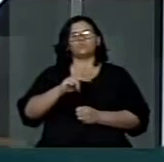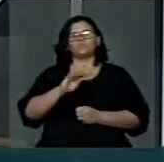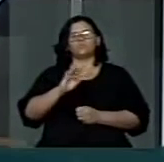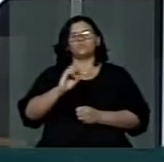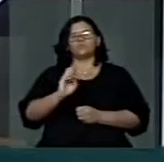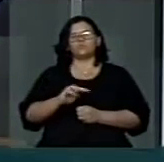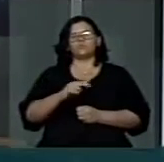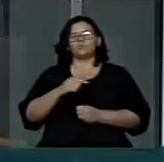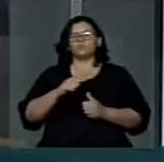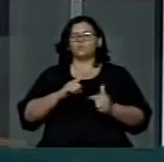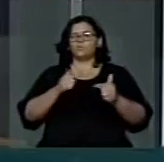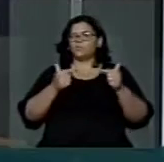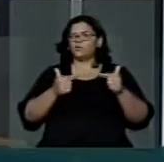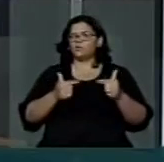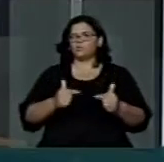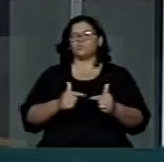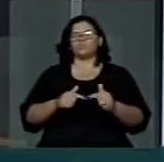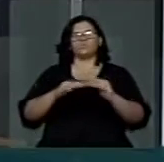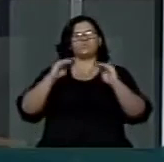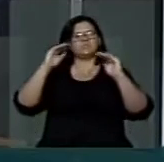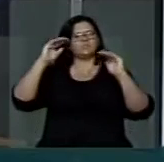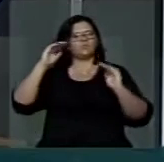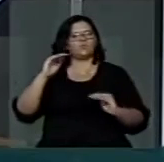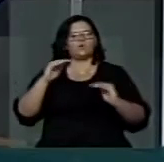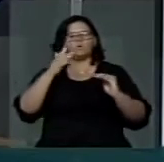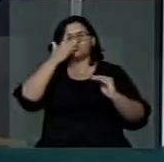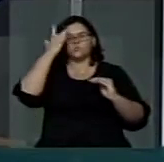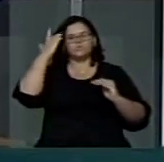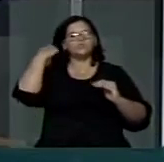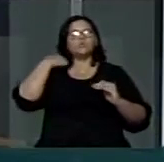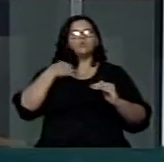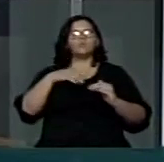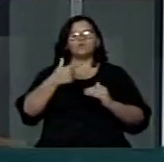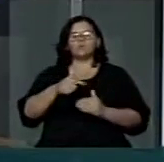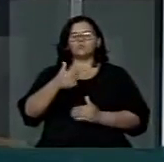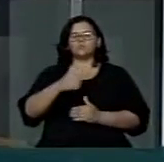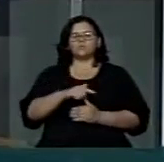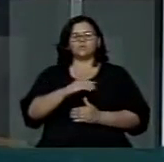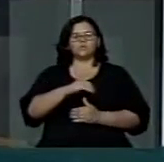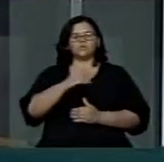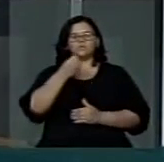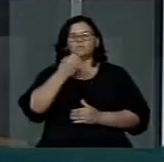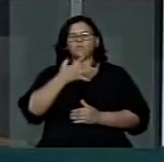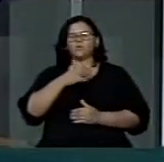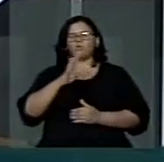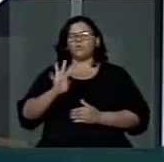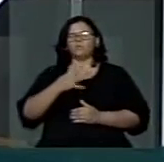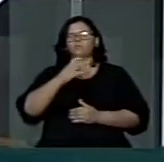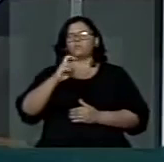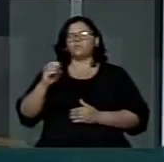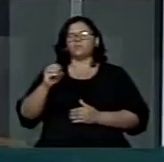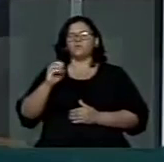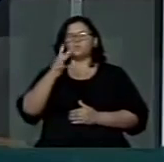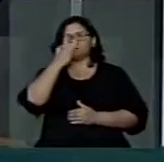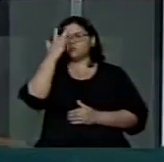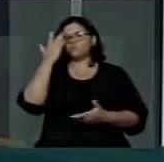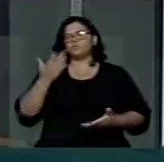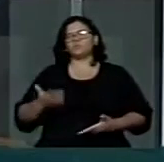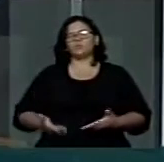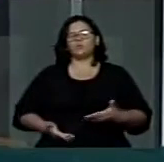deparamos com uma luta reída, desigual, dos trabalhadores da Nissan. São cerca de 4.500 trabalhadores.